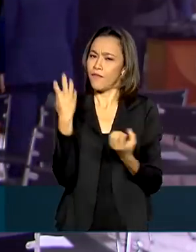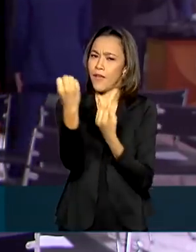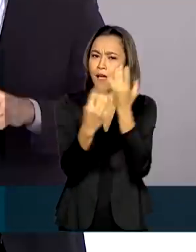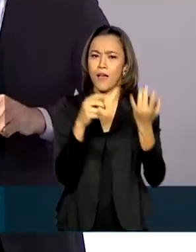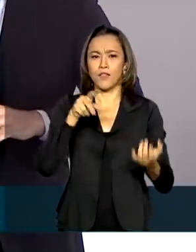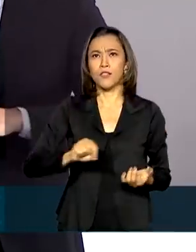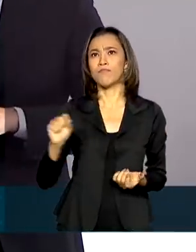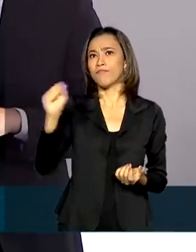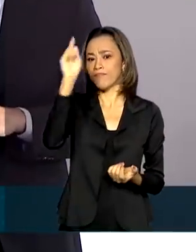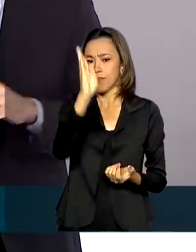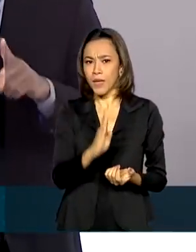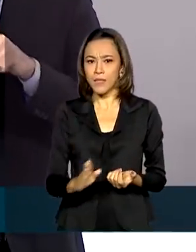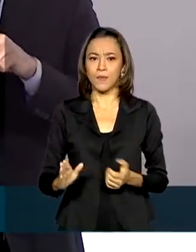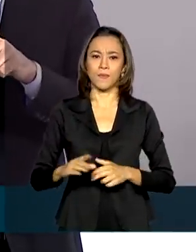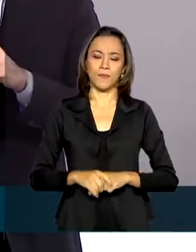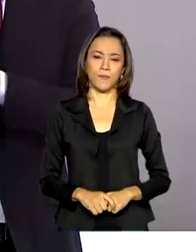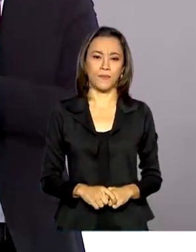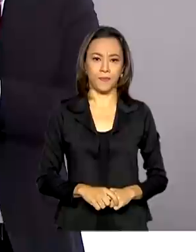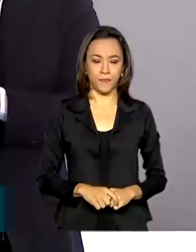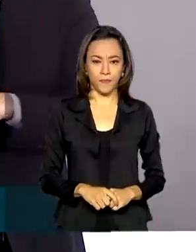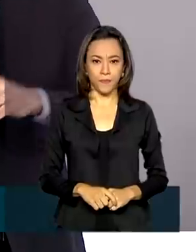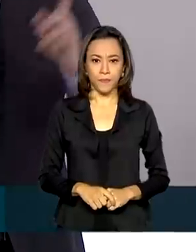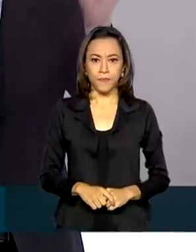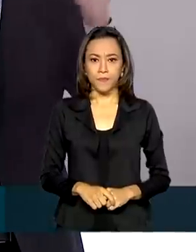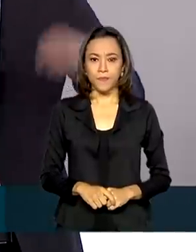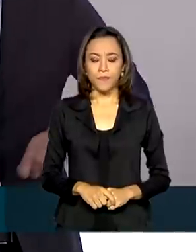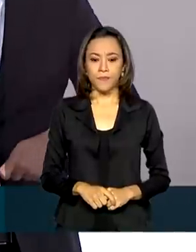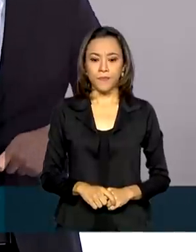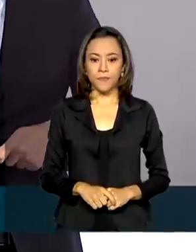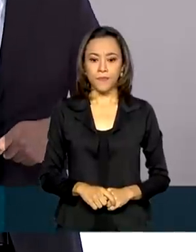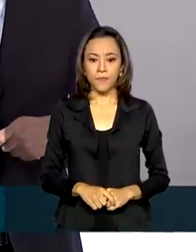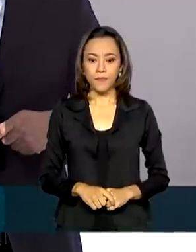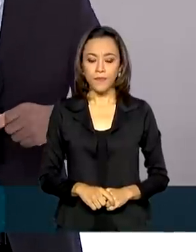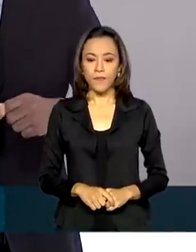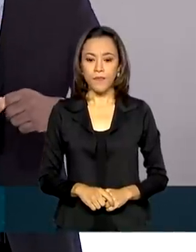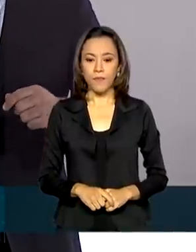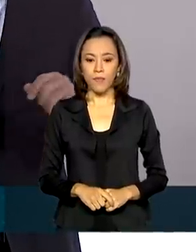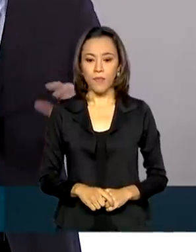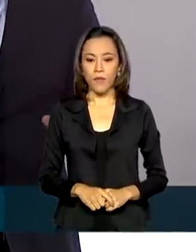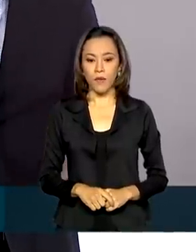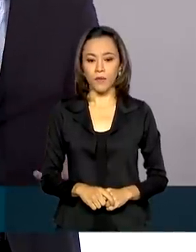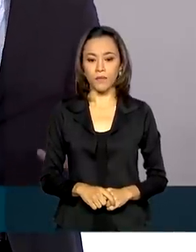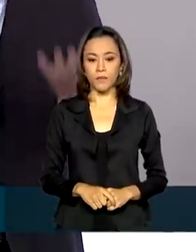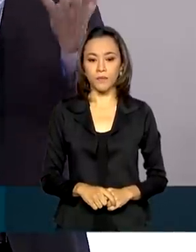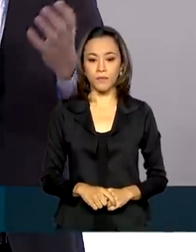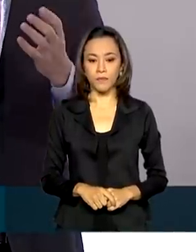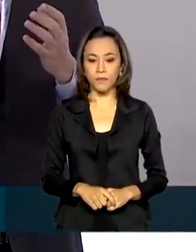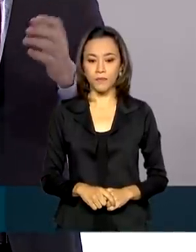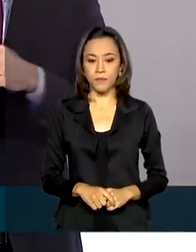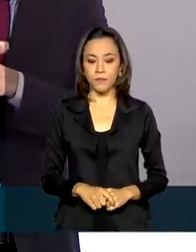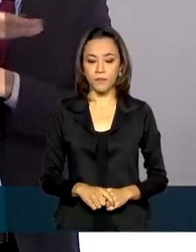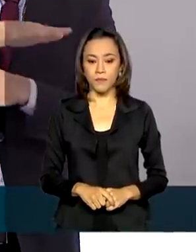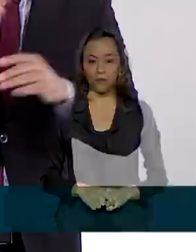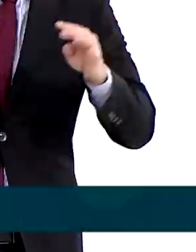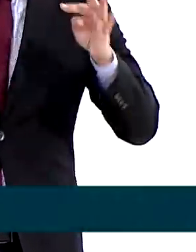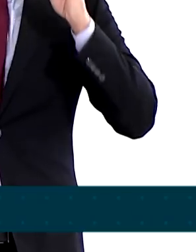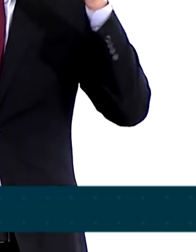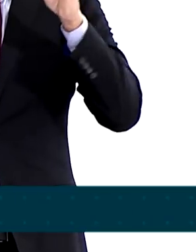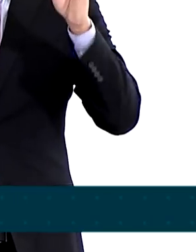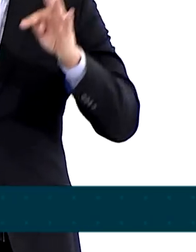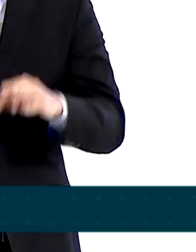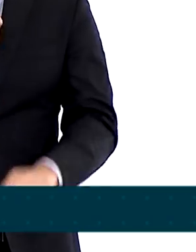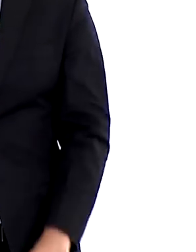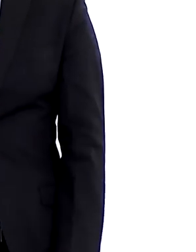país. O Brasil tem um potencial tão grande no turismo, número um em recursos naturais do